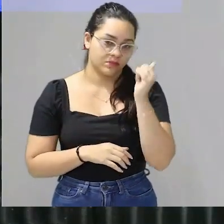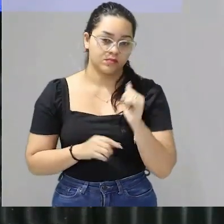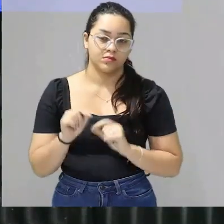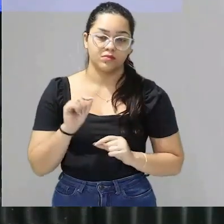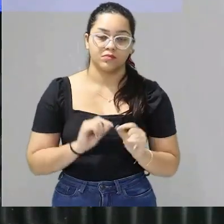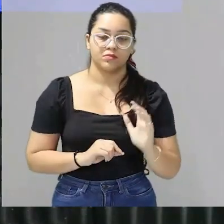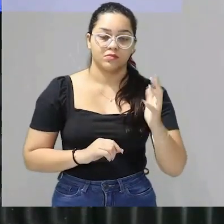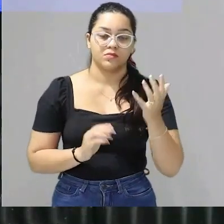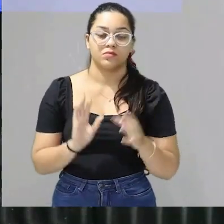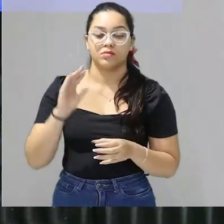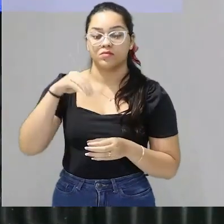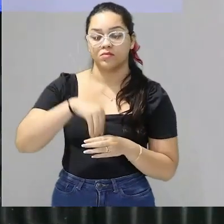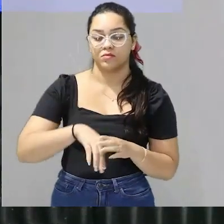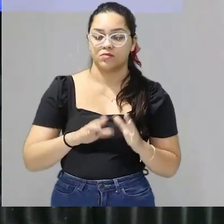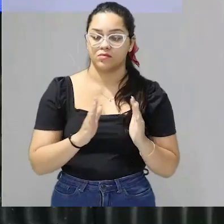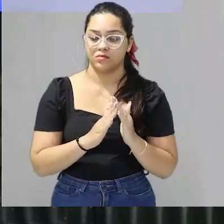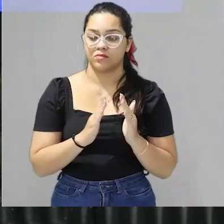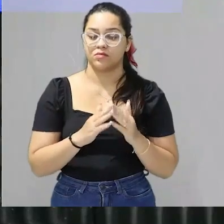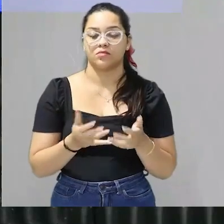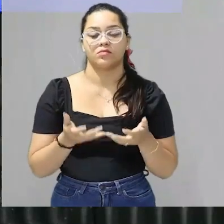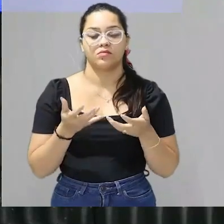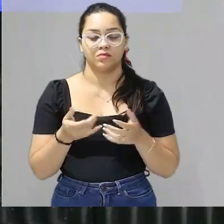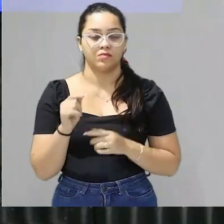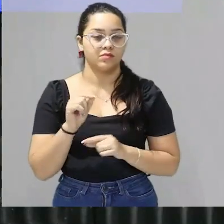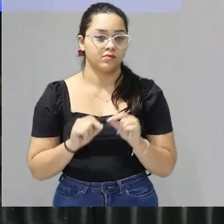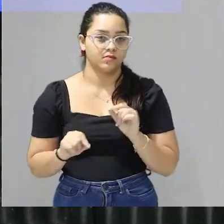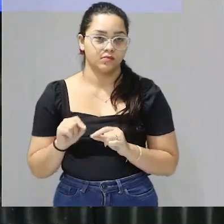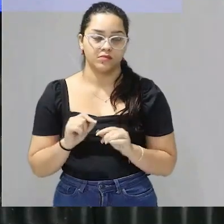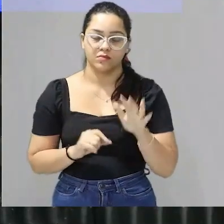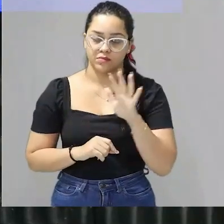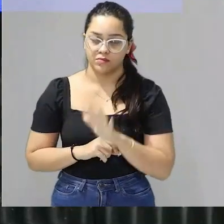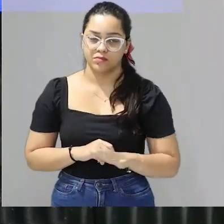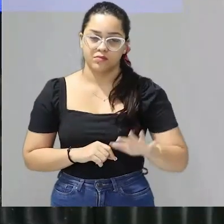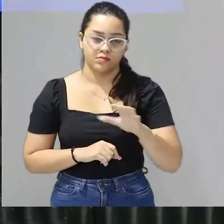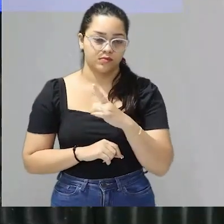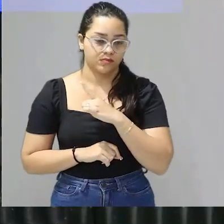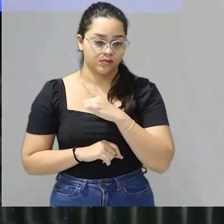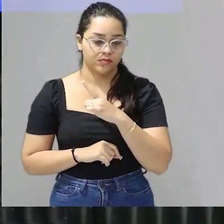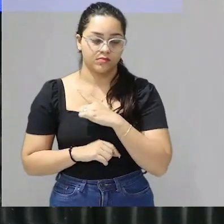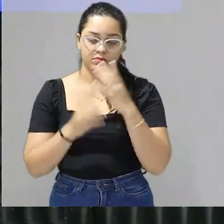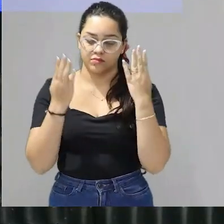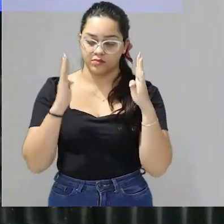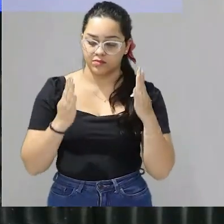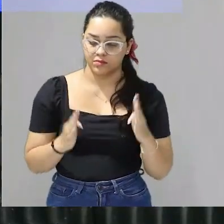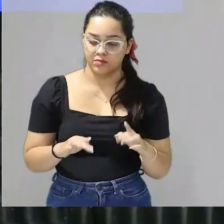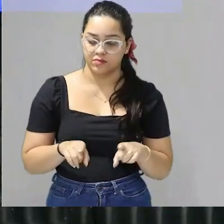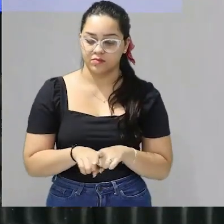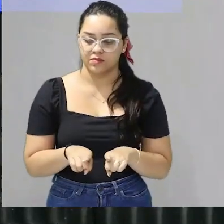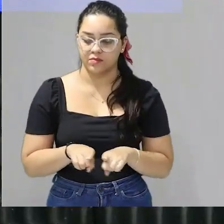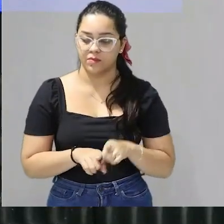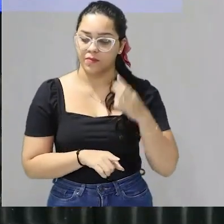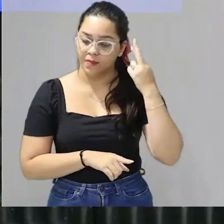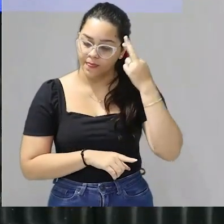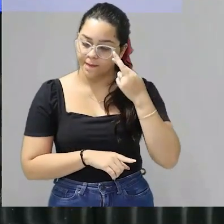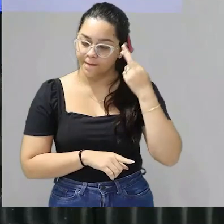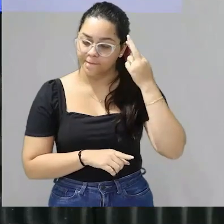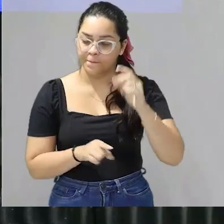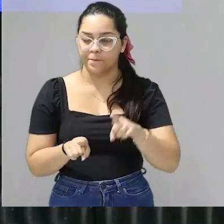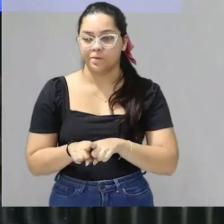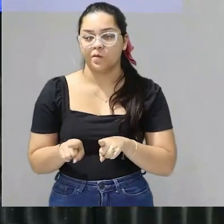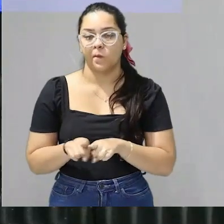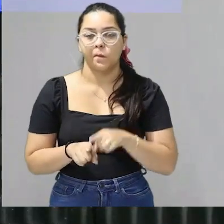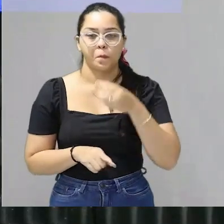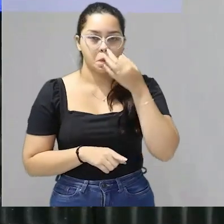dentro da sua casa ele quer um panorama geral que traga uma análise que traga reflexão que traga